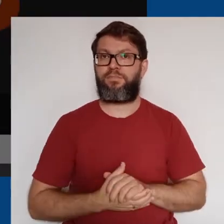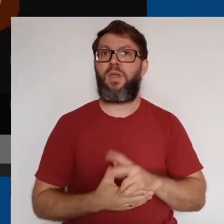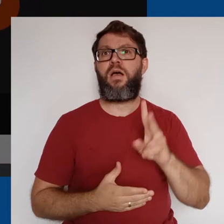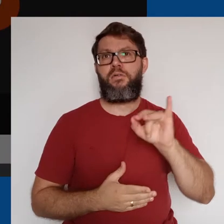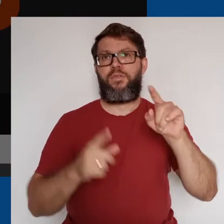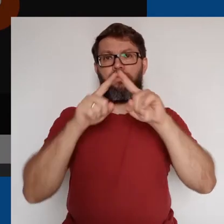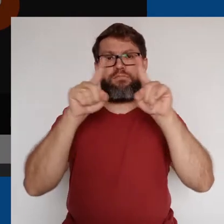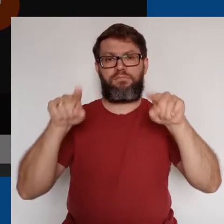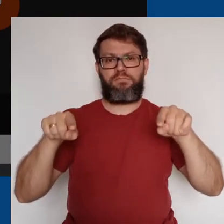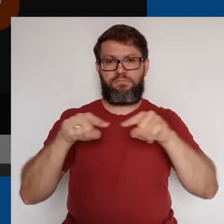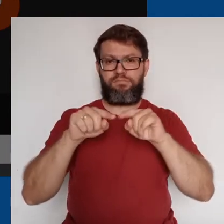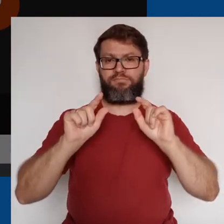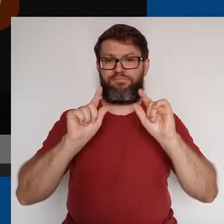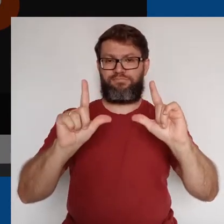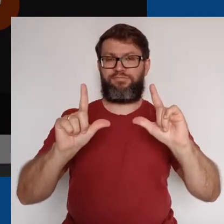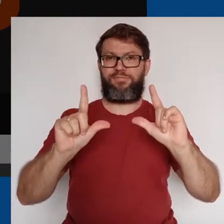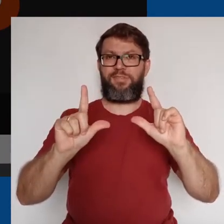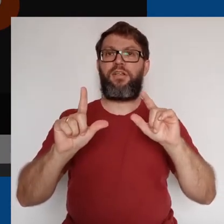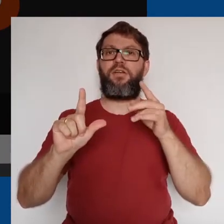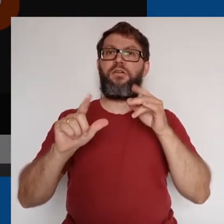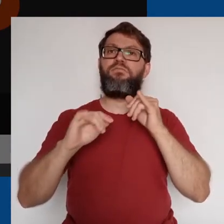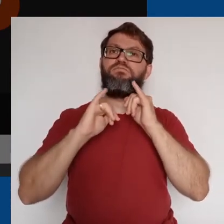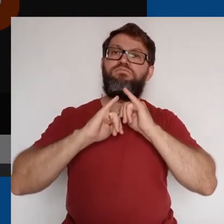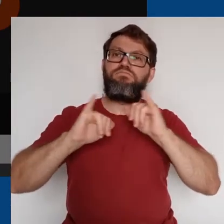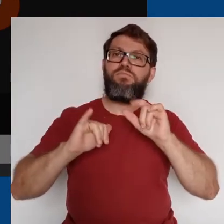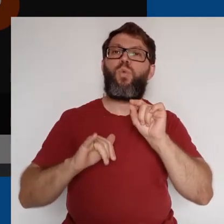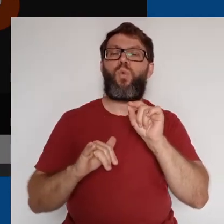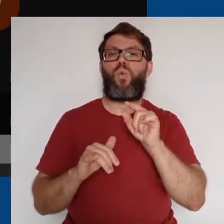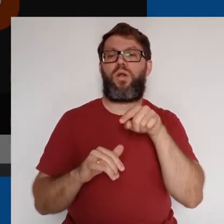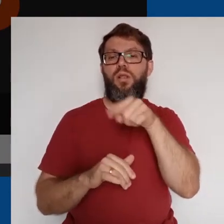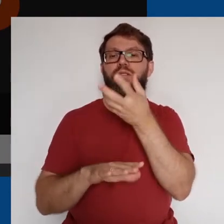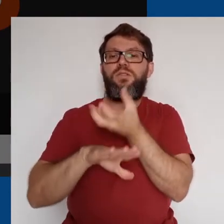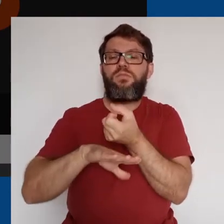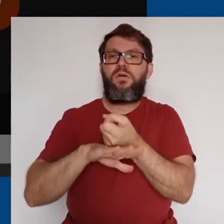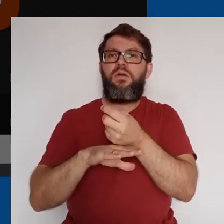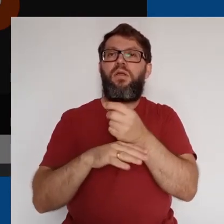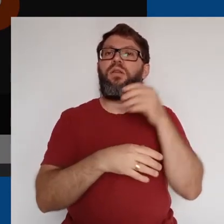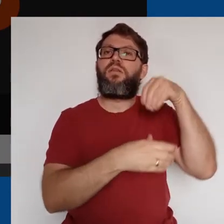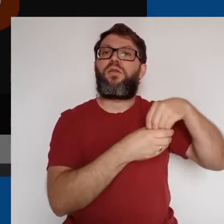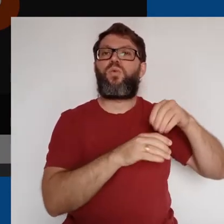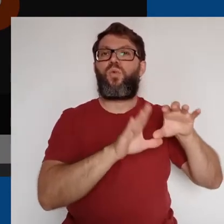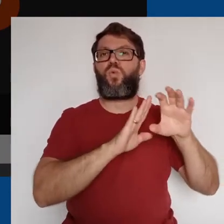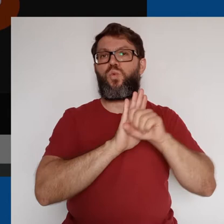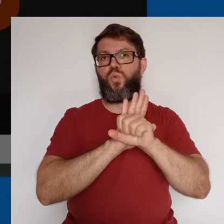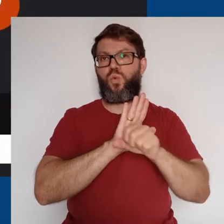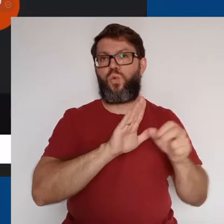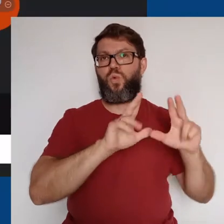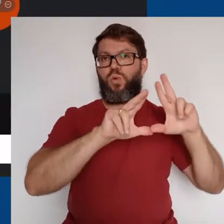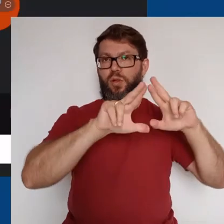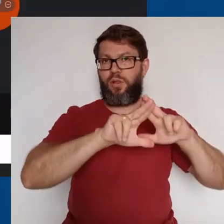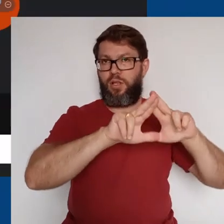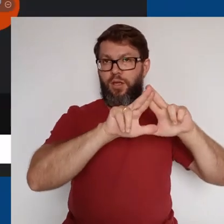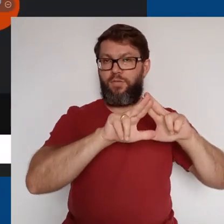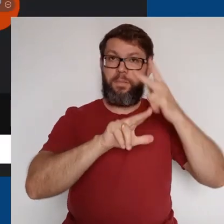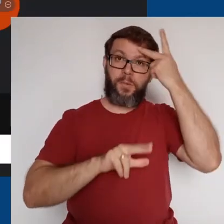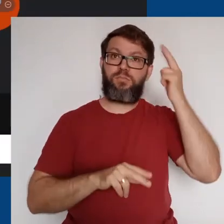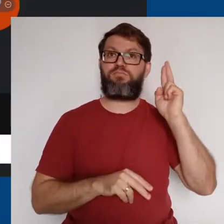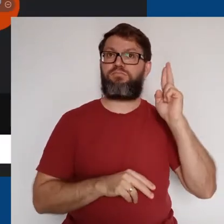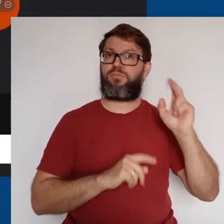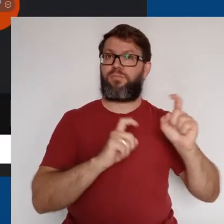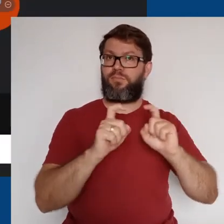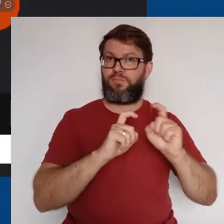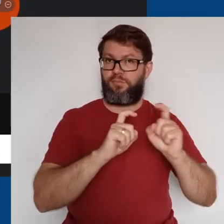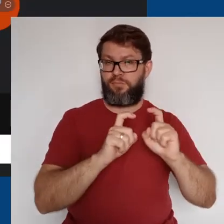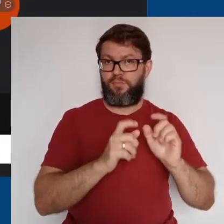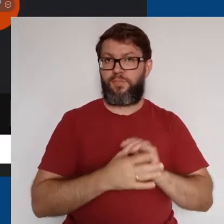aviso vai informar que a gravação será salva no Google Drive do organizador da videochamada. Após alguns minutos,